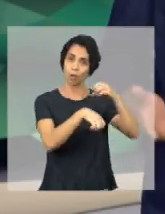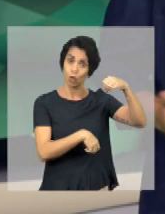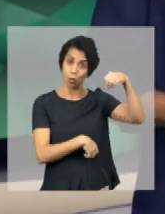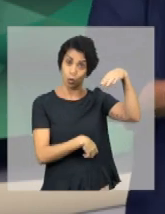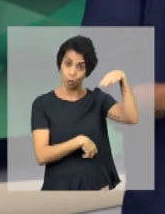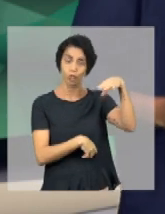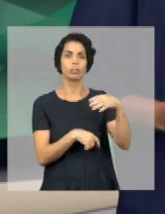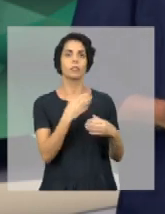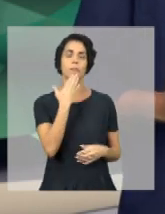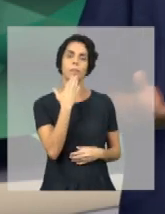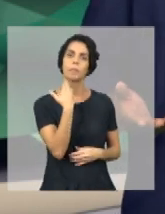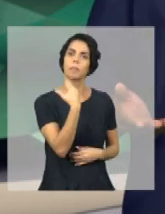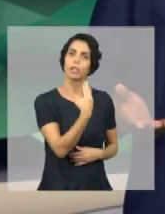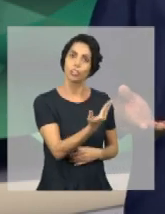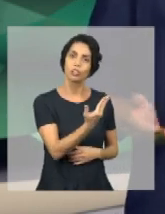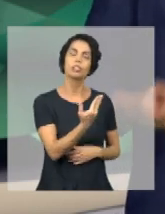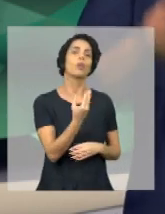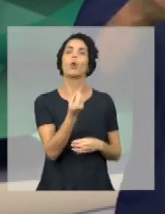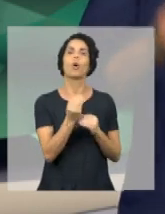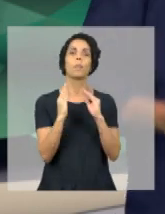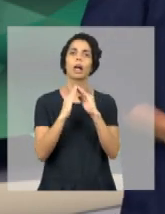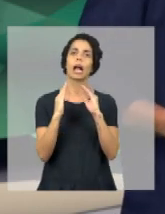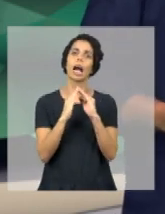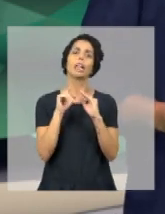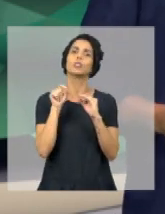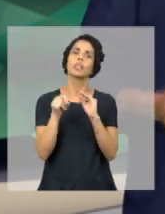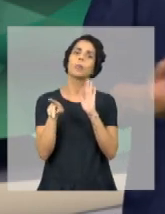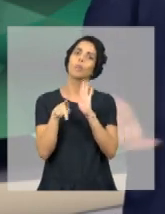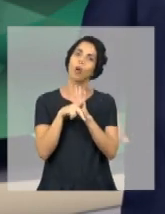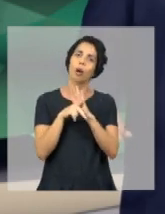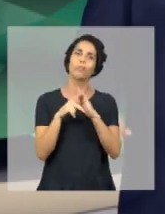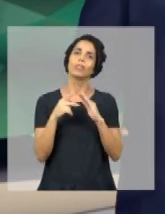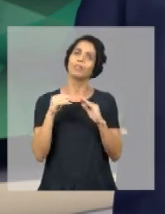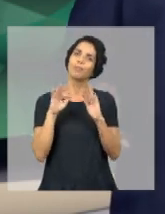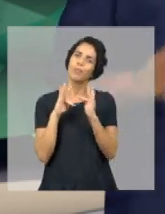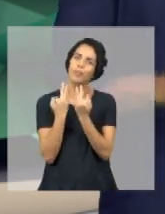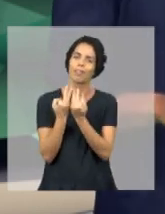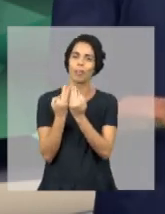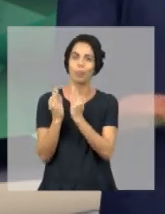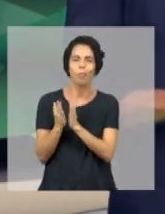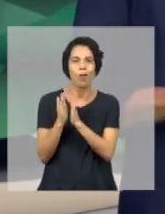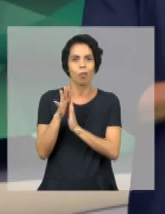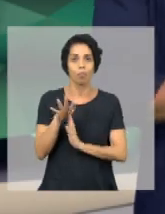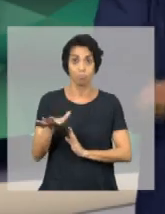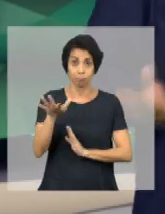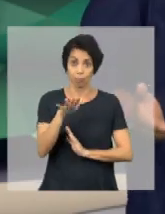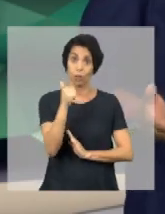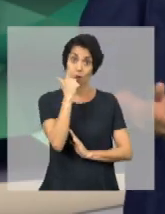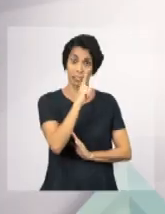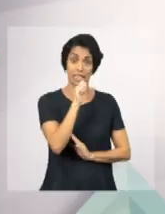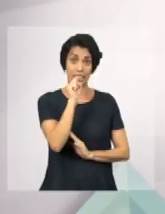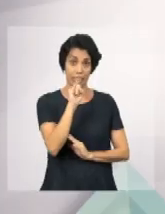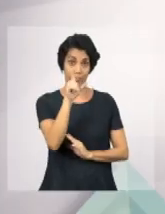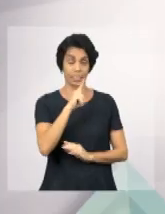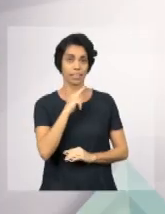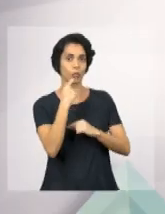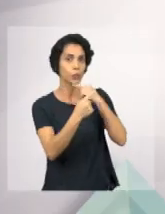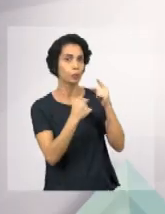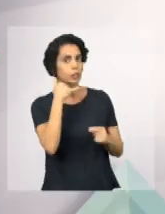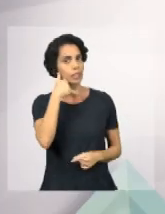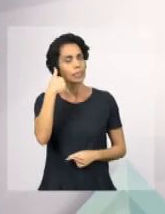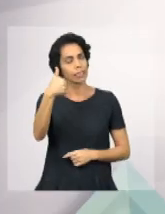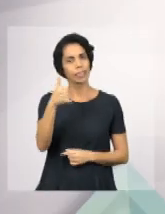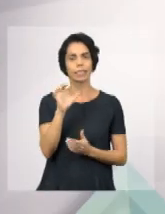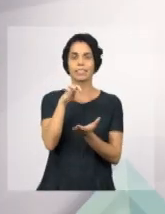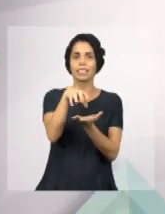solicitar a classificação da sua casa como unidade consumidora de baixa renda. Se você ficar com alguma dúvida, é só ligar para a